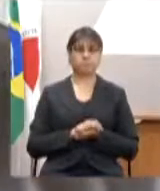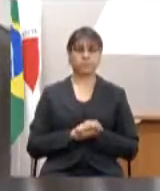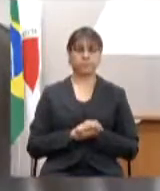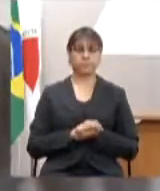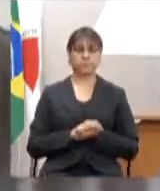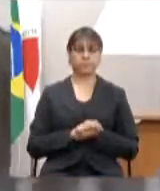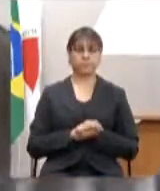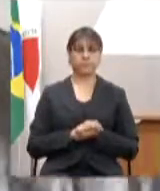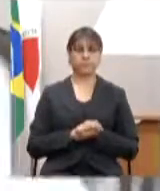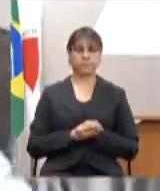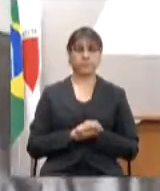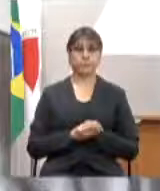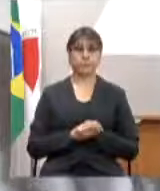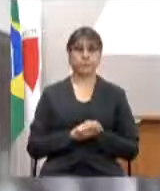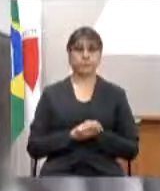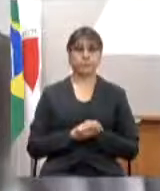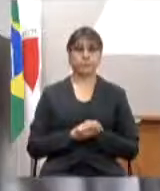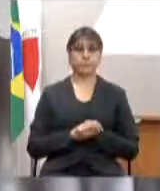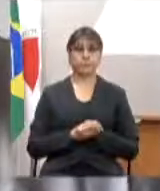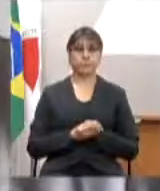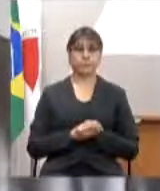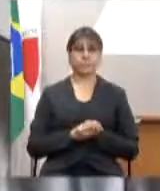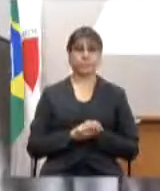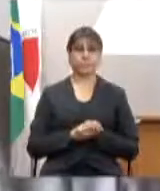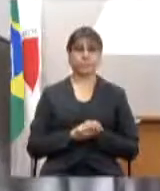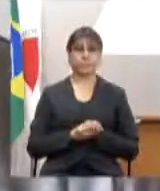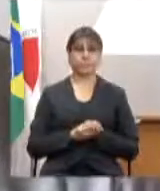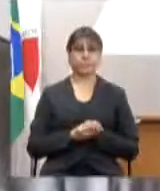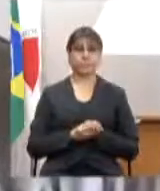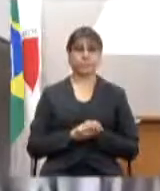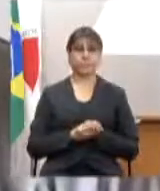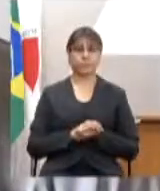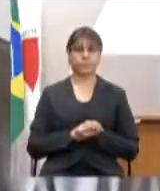sim e aqui também a gente teve